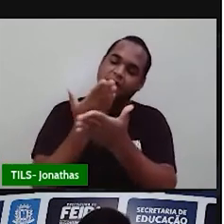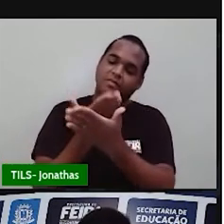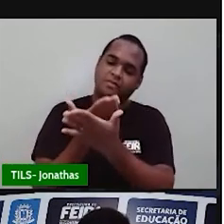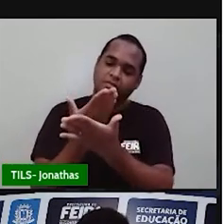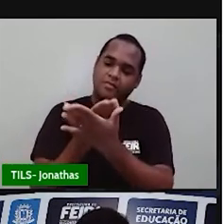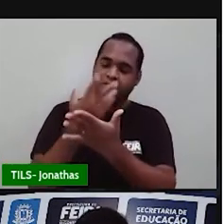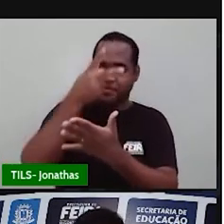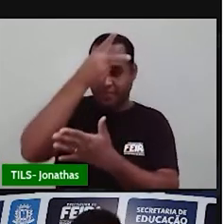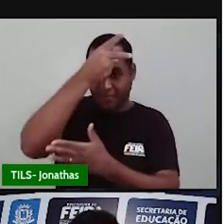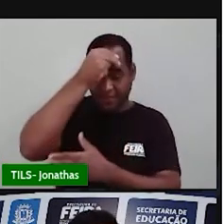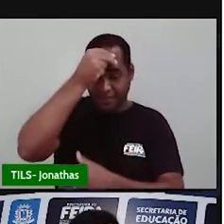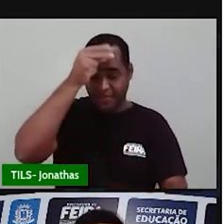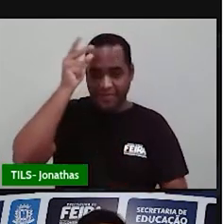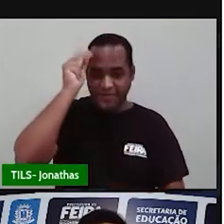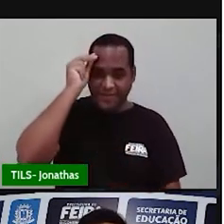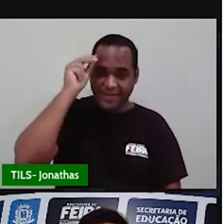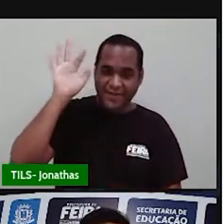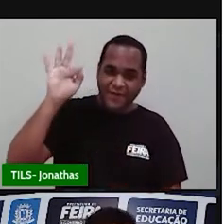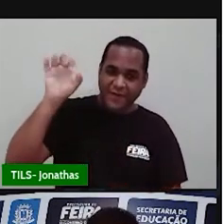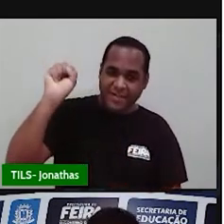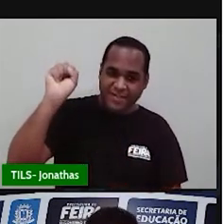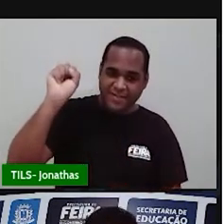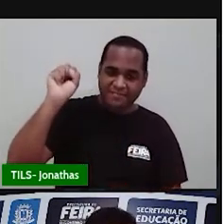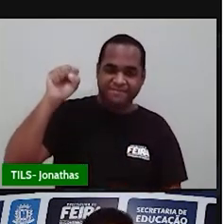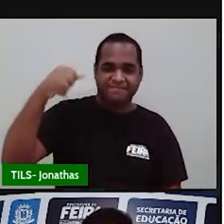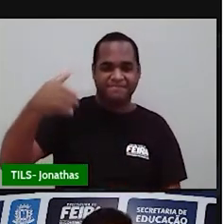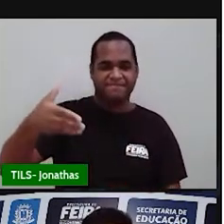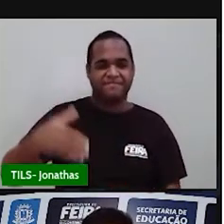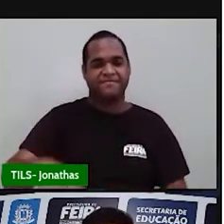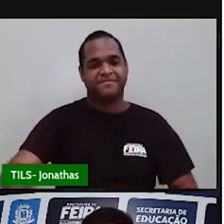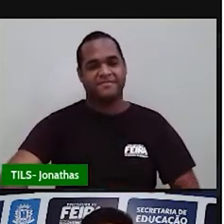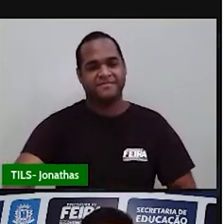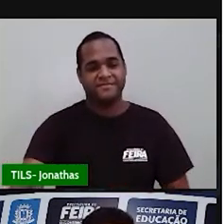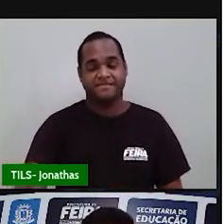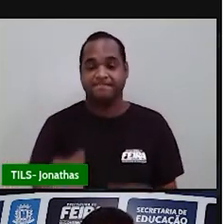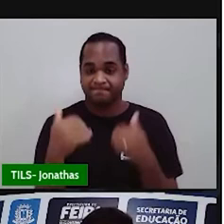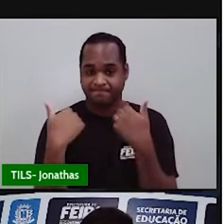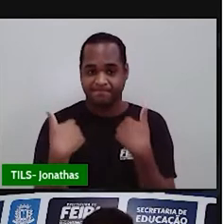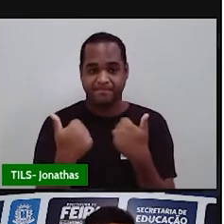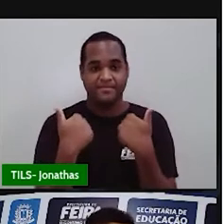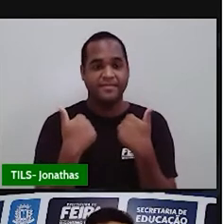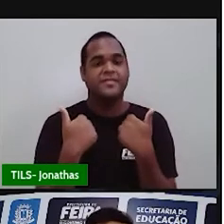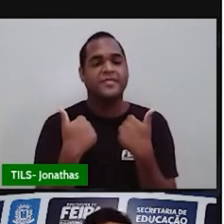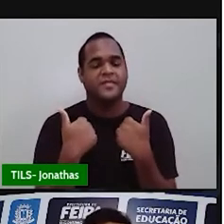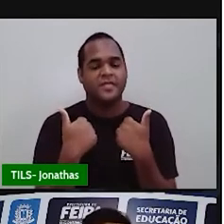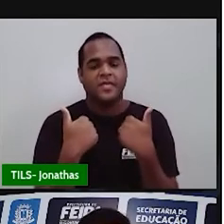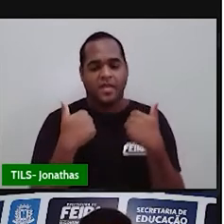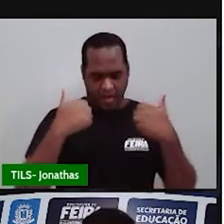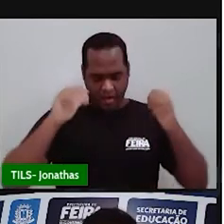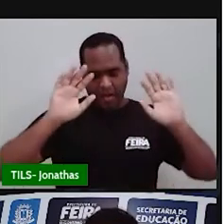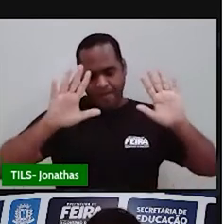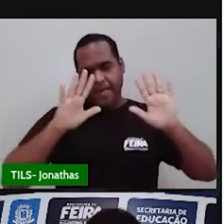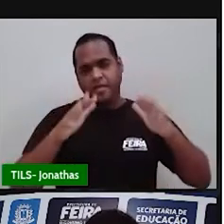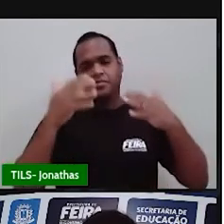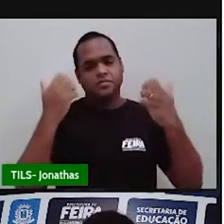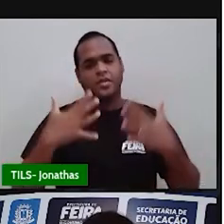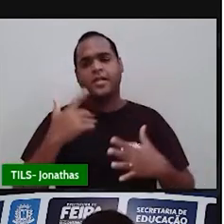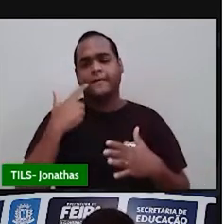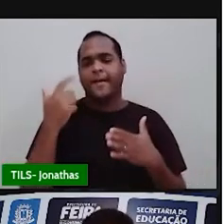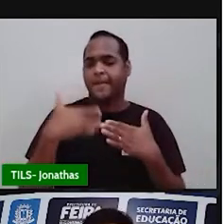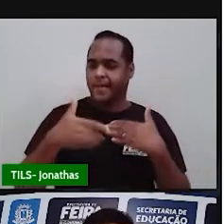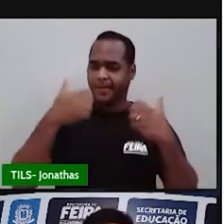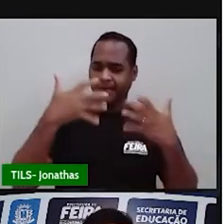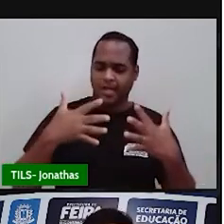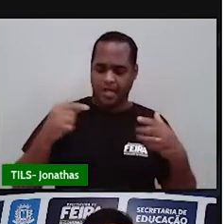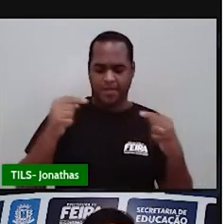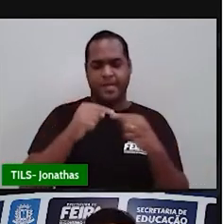de Educação da nossa Feira de Santana. Beleza? Mas, passada esse